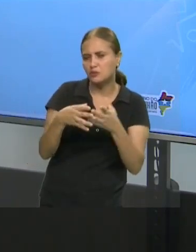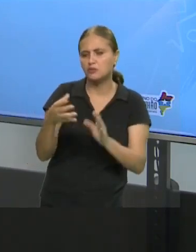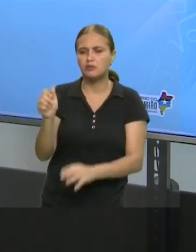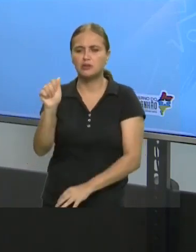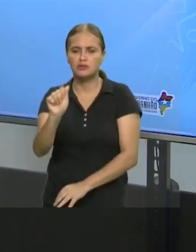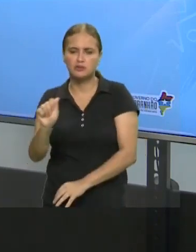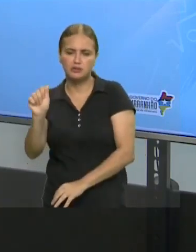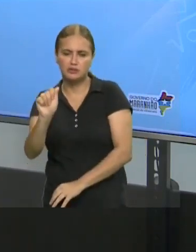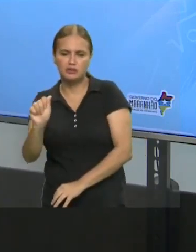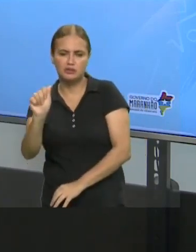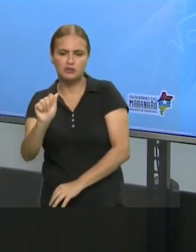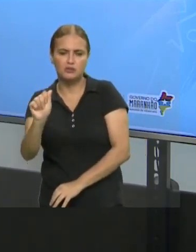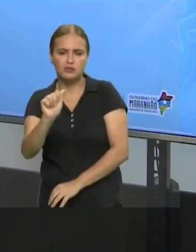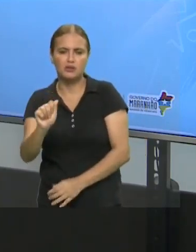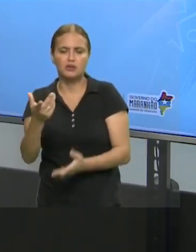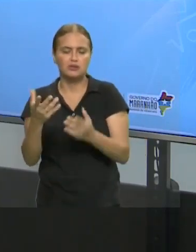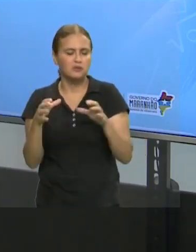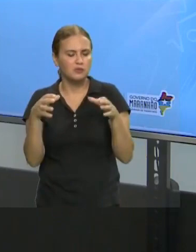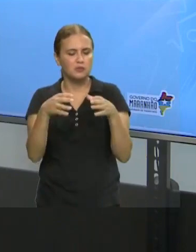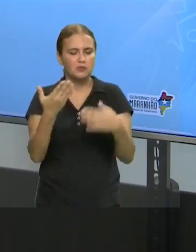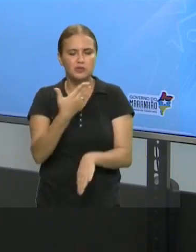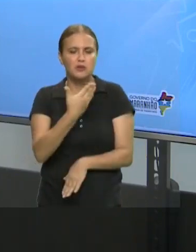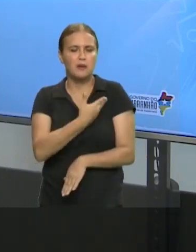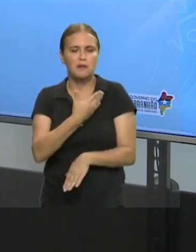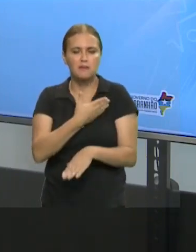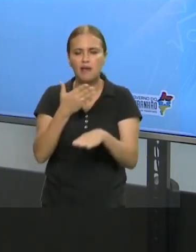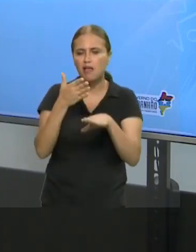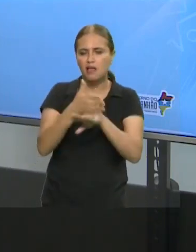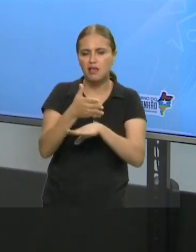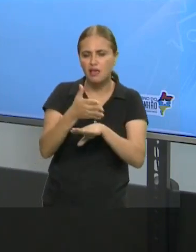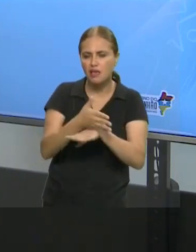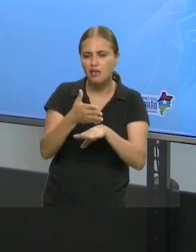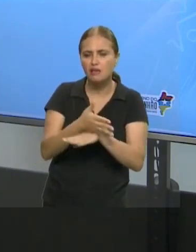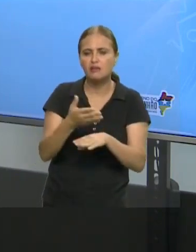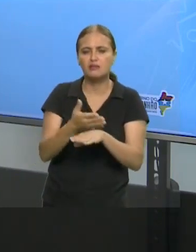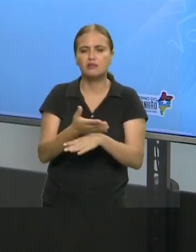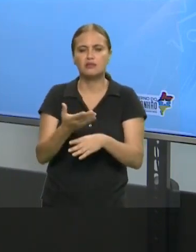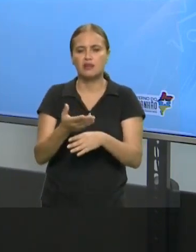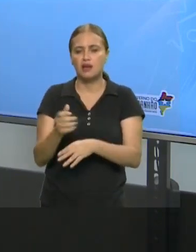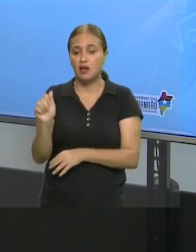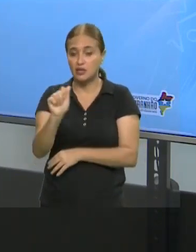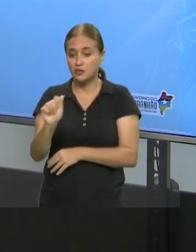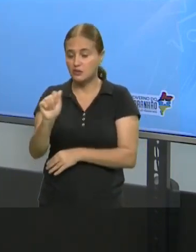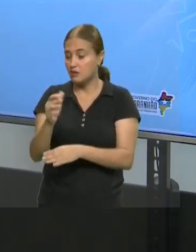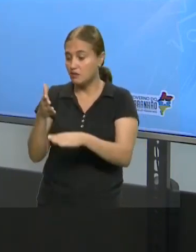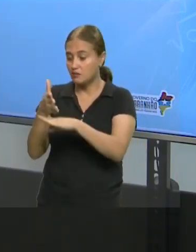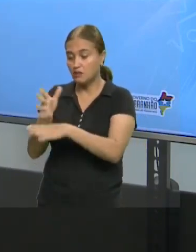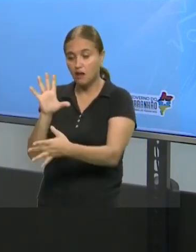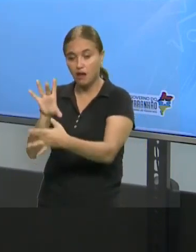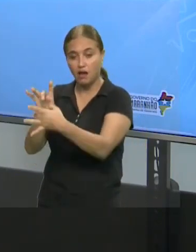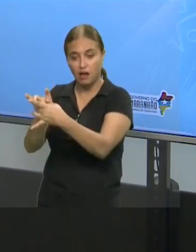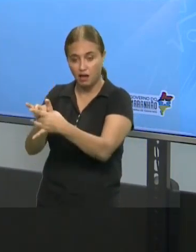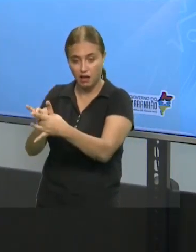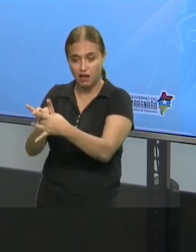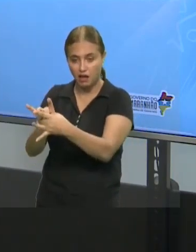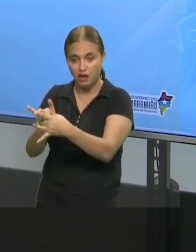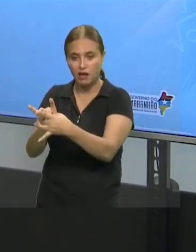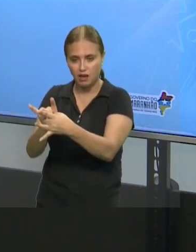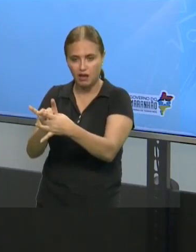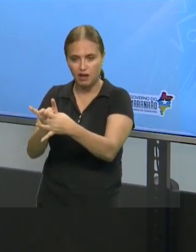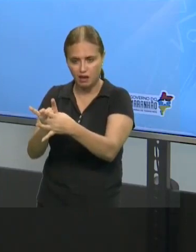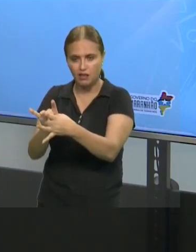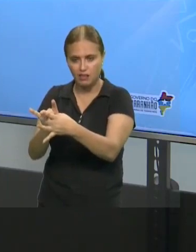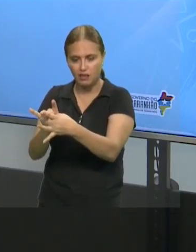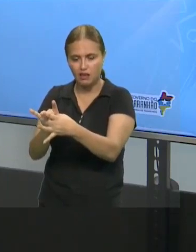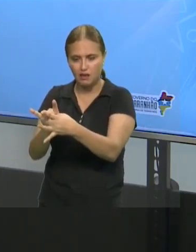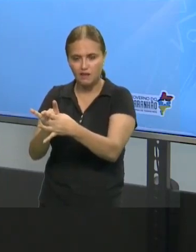ou de ter uma turma, ou de estar vinculada a alguma espécie de associação formalmente constituída.